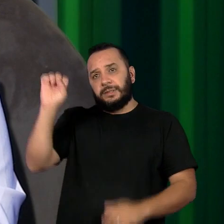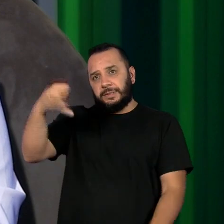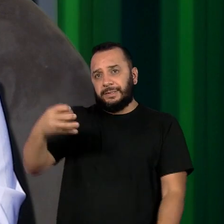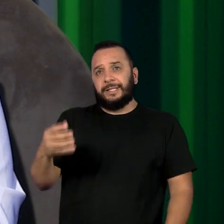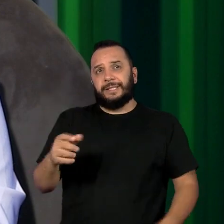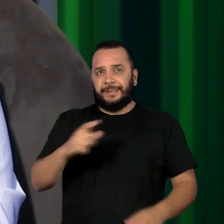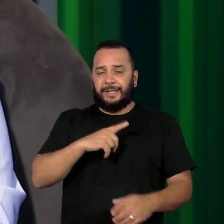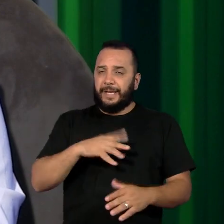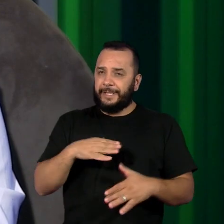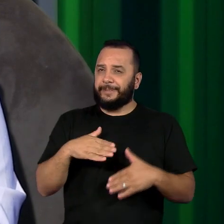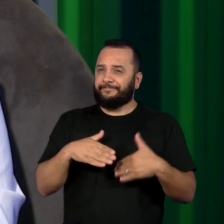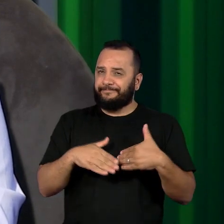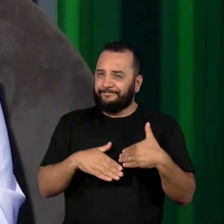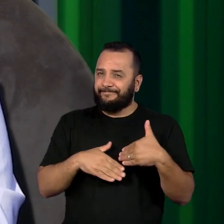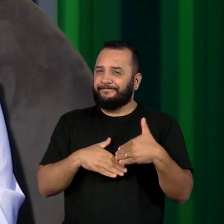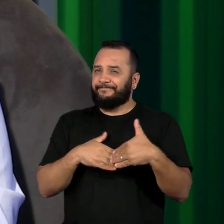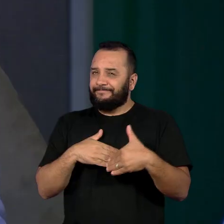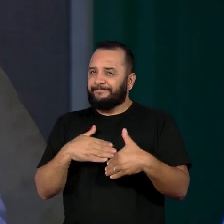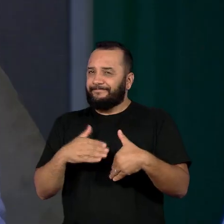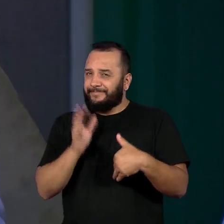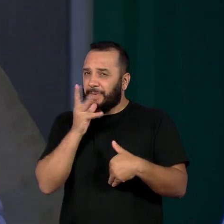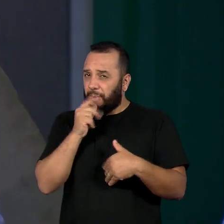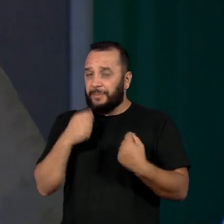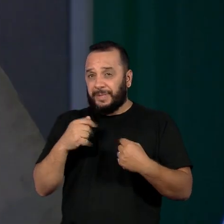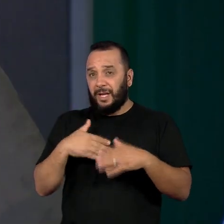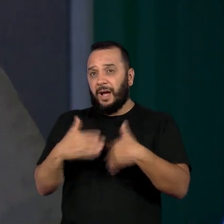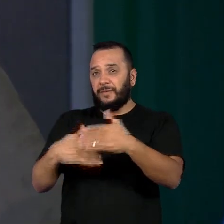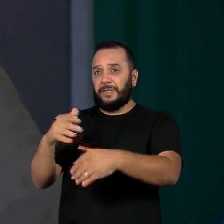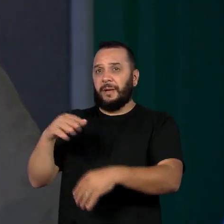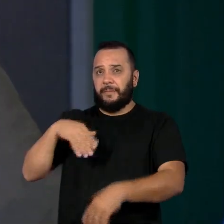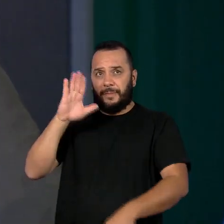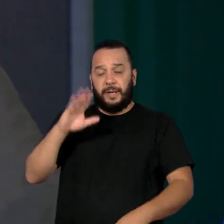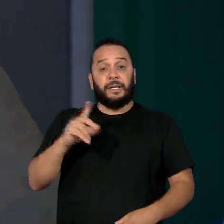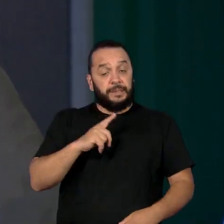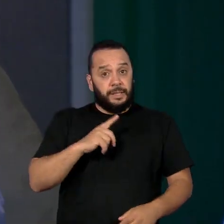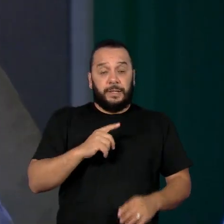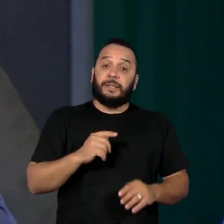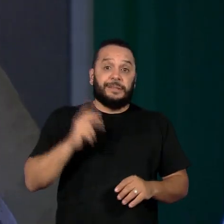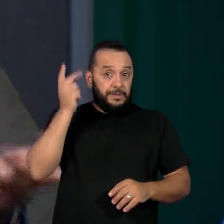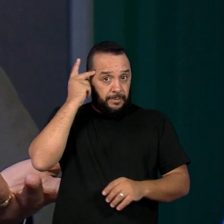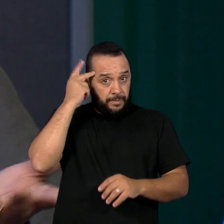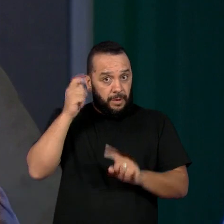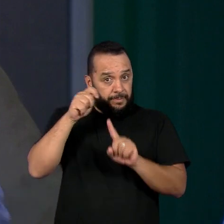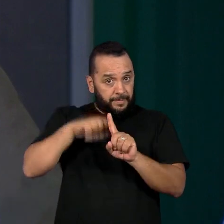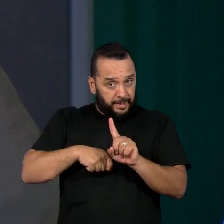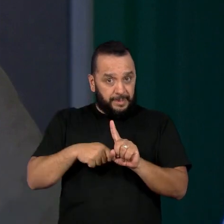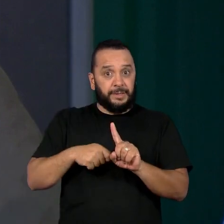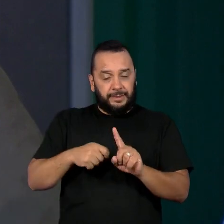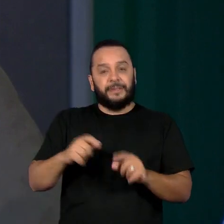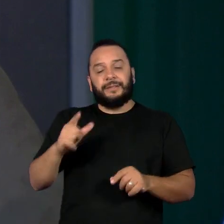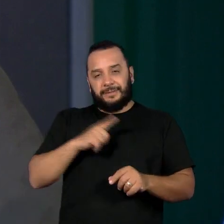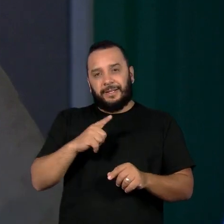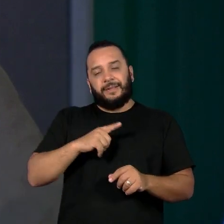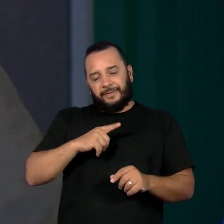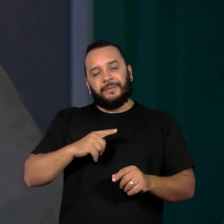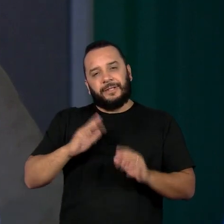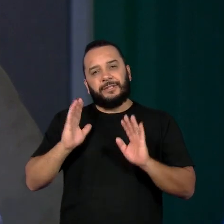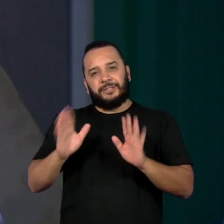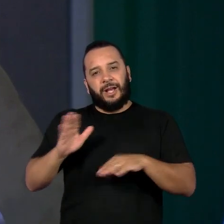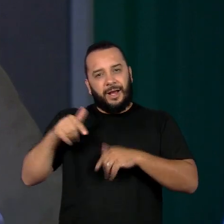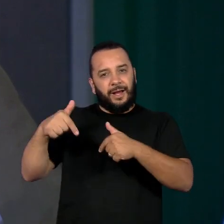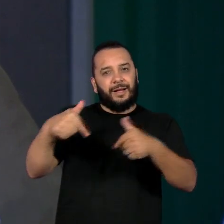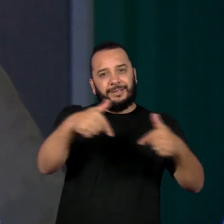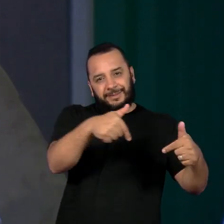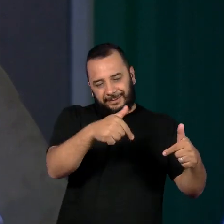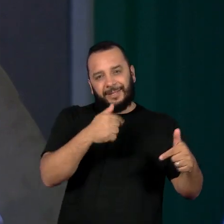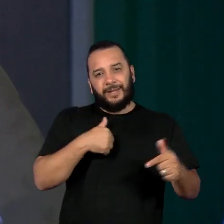passos lentos ainda. Precisamos avançar mais. E em São Paulo, ao longo desse mês, acontecerão muitas ações em homenagem à população negra e